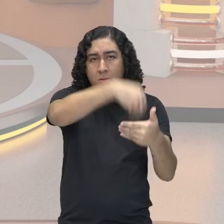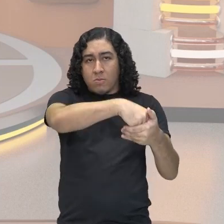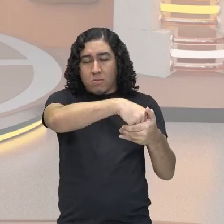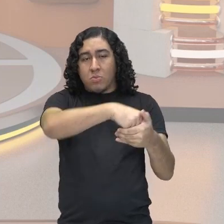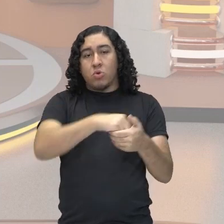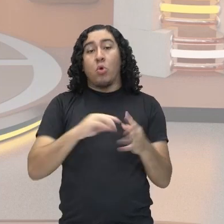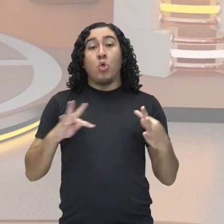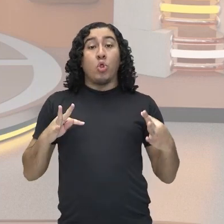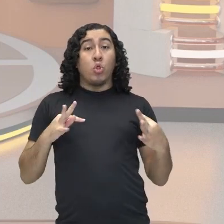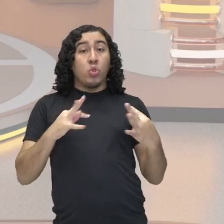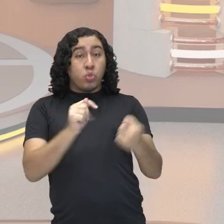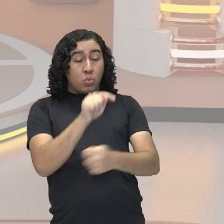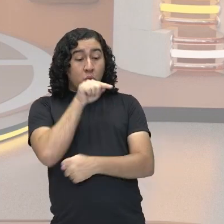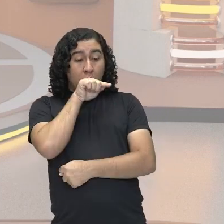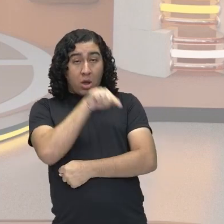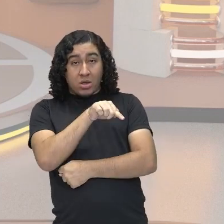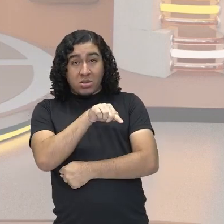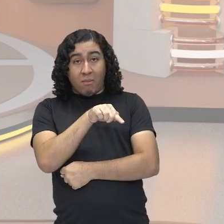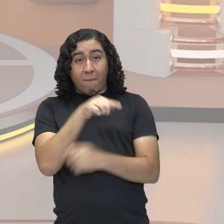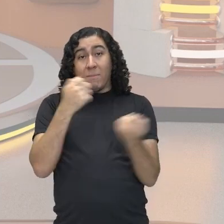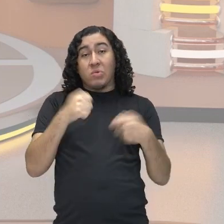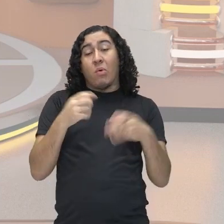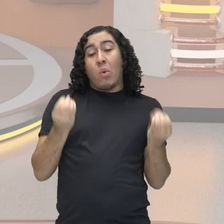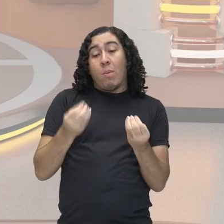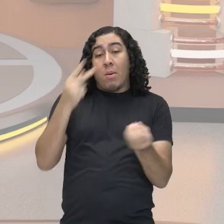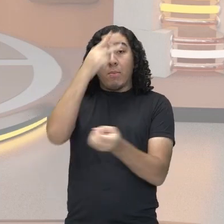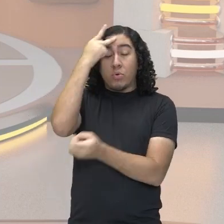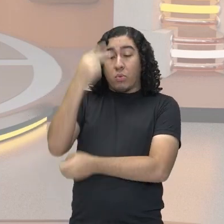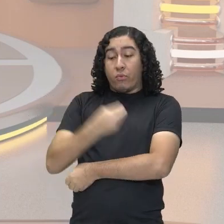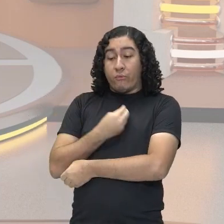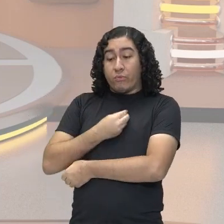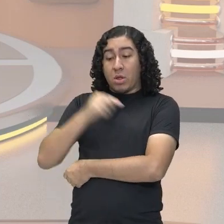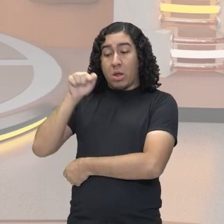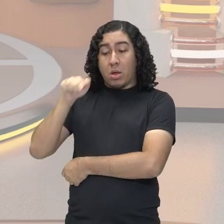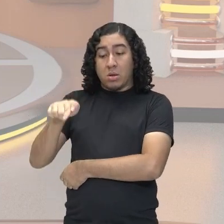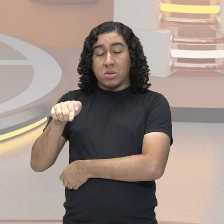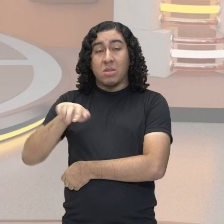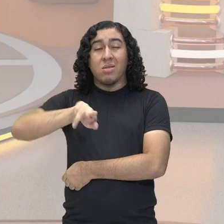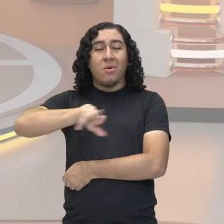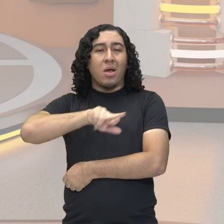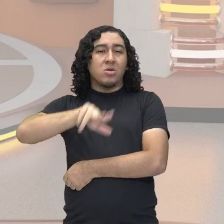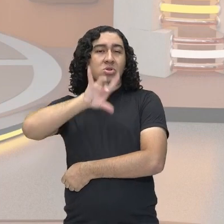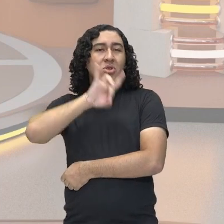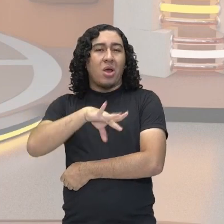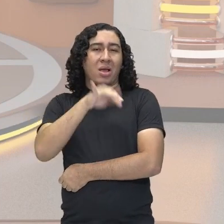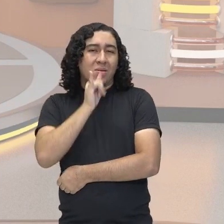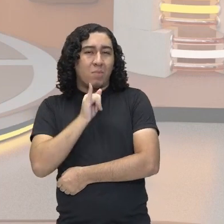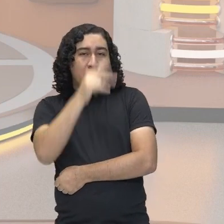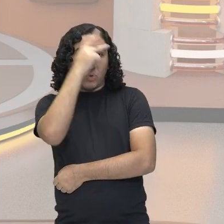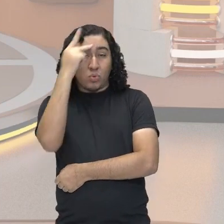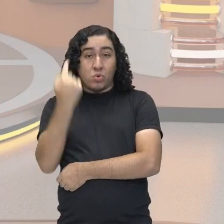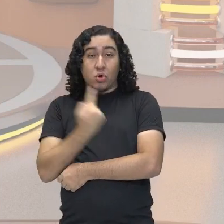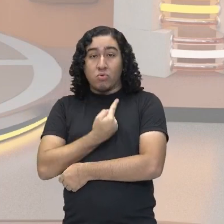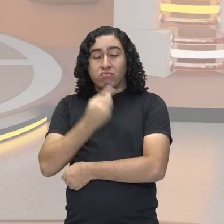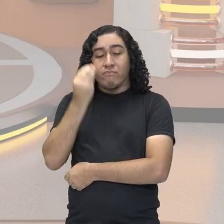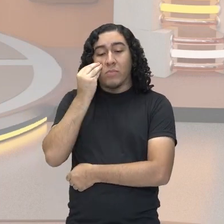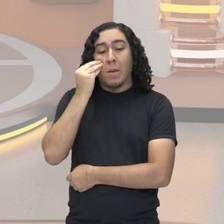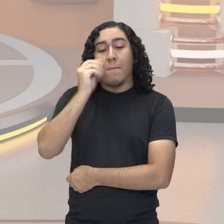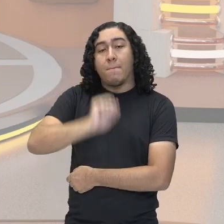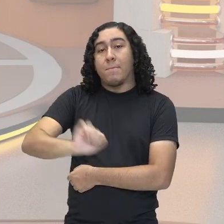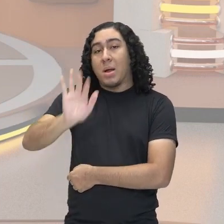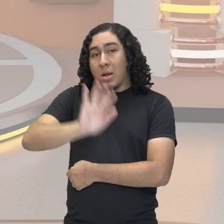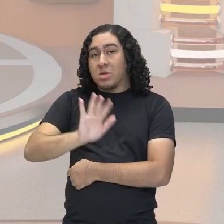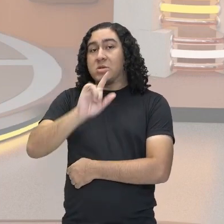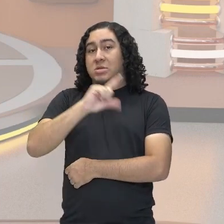aquela pessoa que se encontra nessa situação. Não somente aquela que nós vimos na imagem, que está em